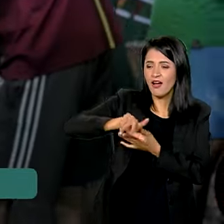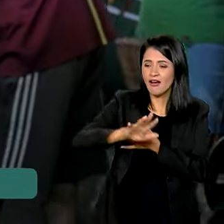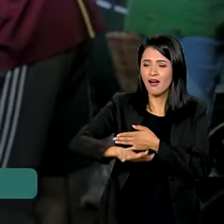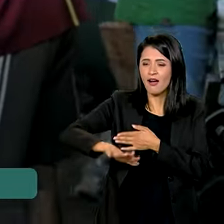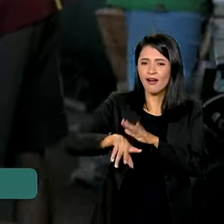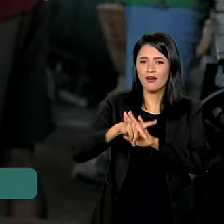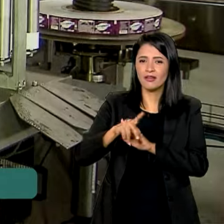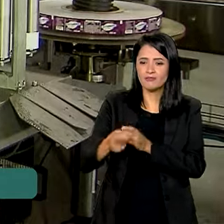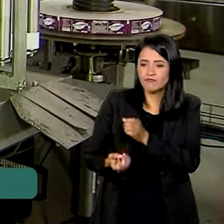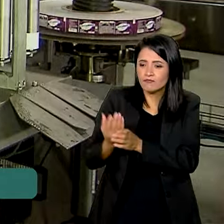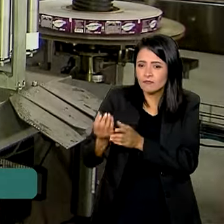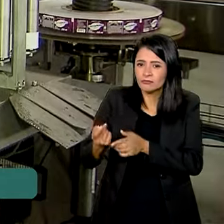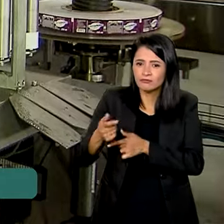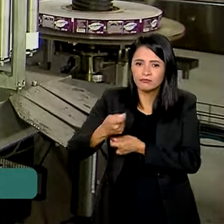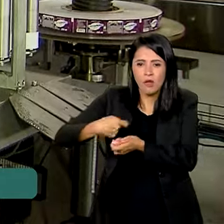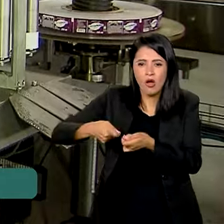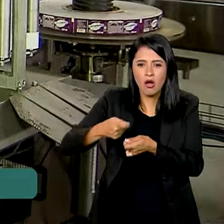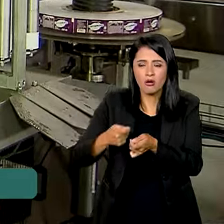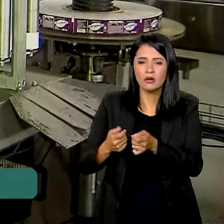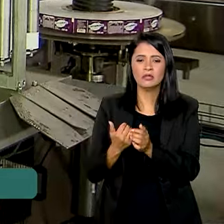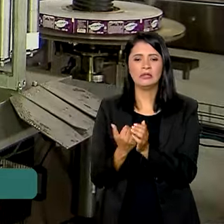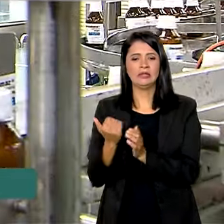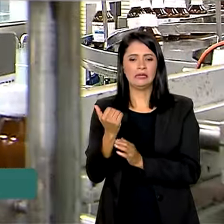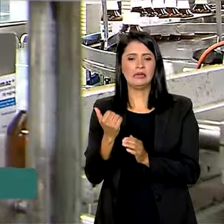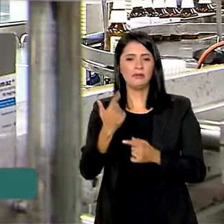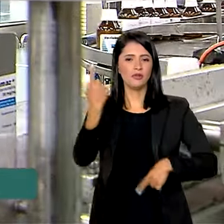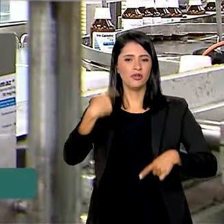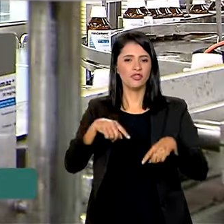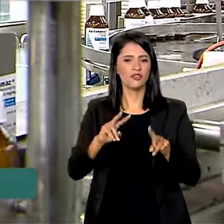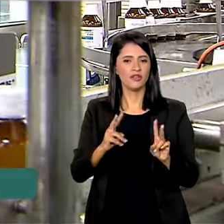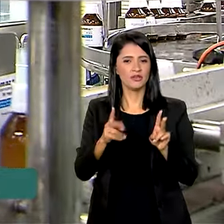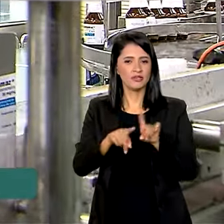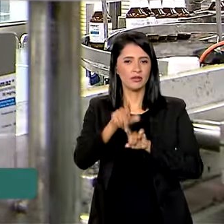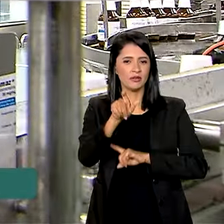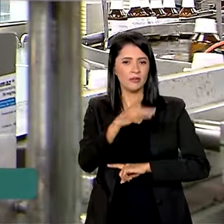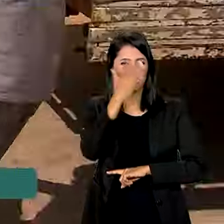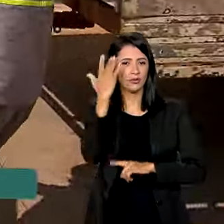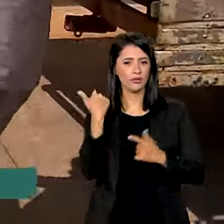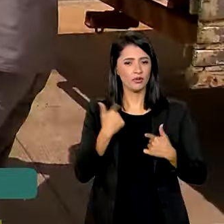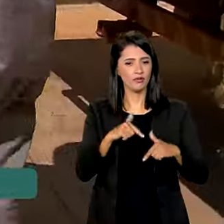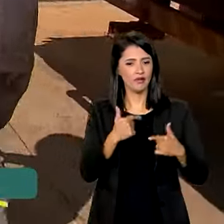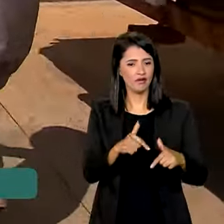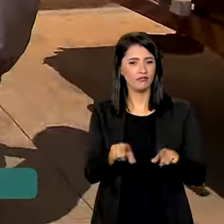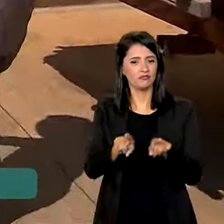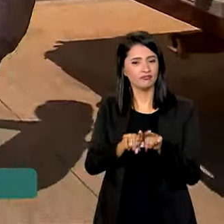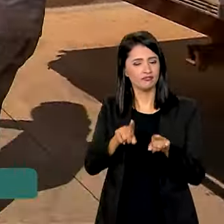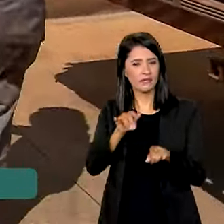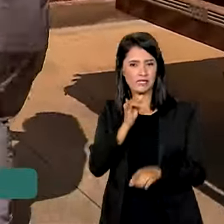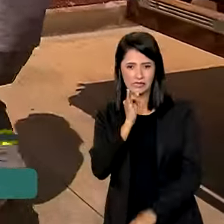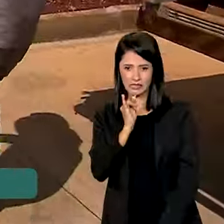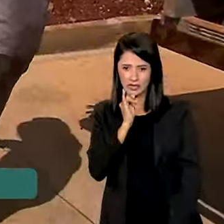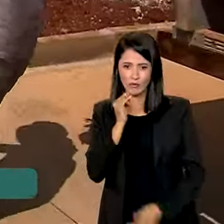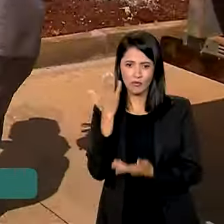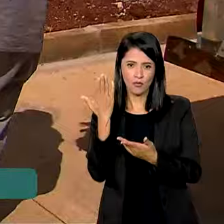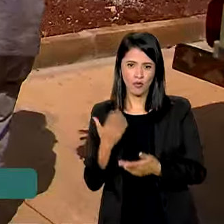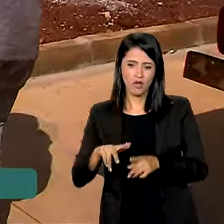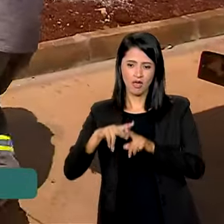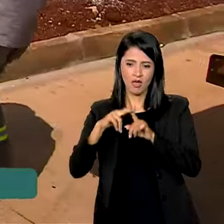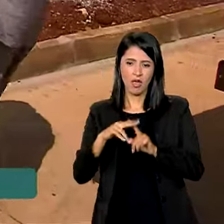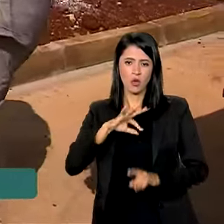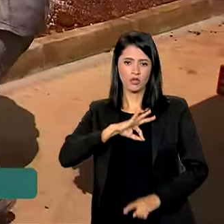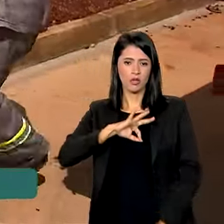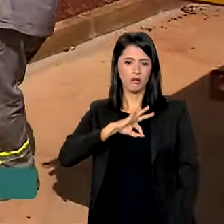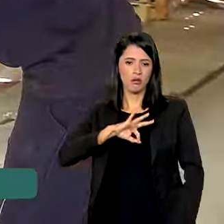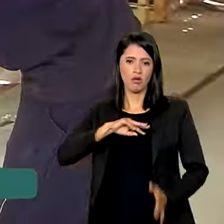setores produtivos e políticas de valorização dos trabalhadores. Um exemplo é o reajuste do